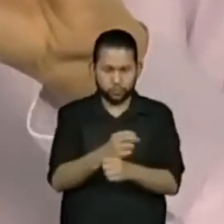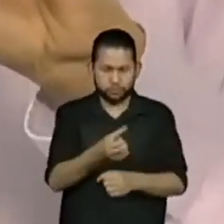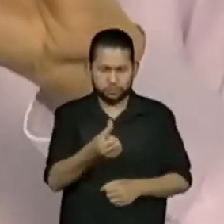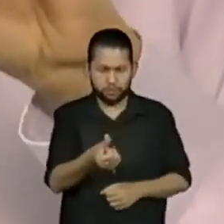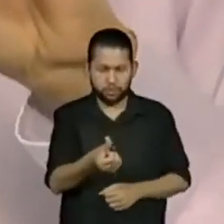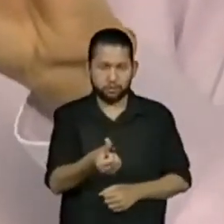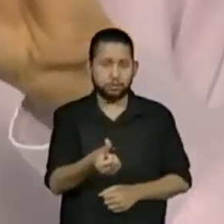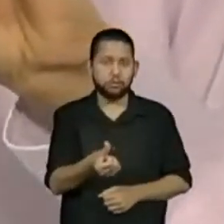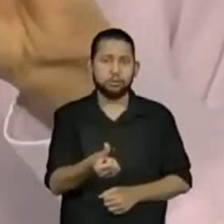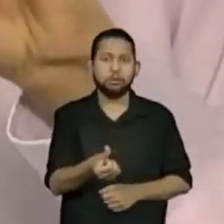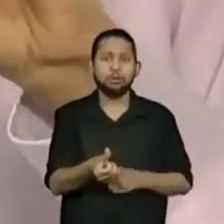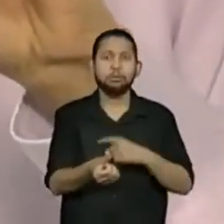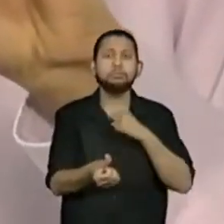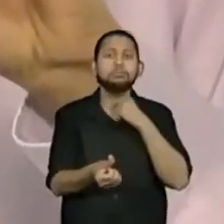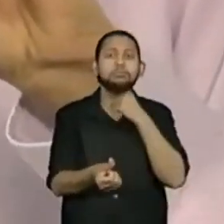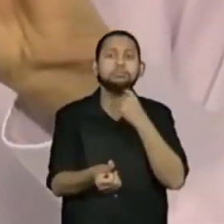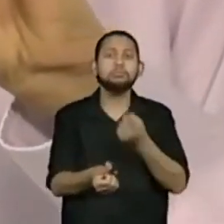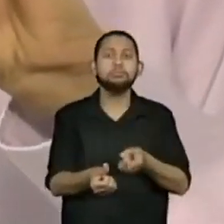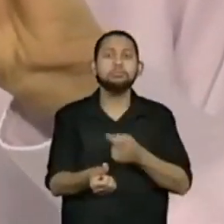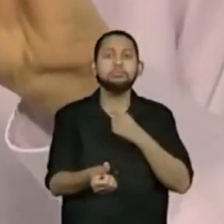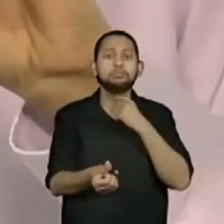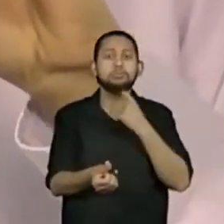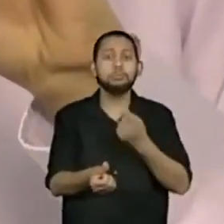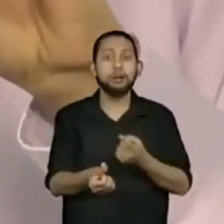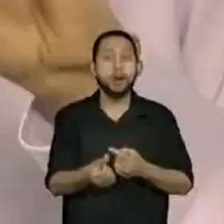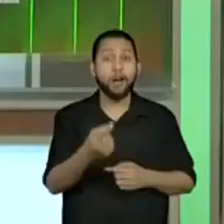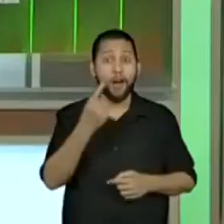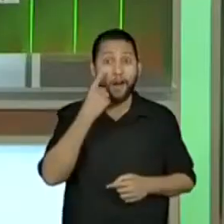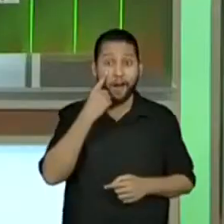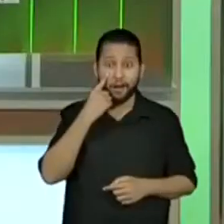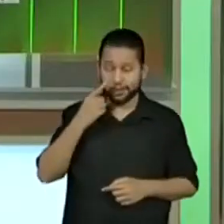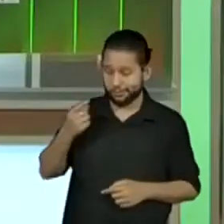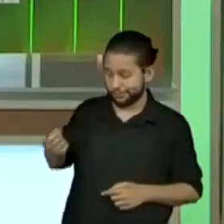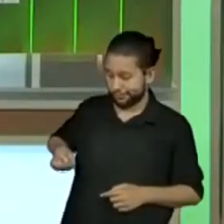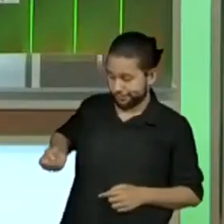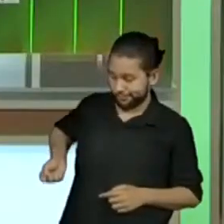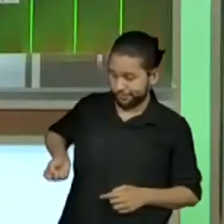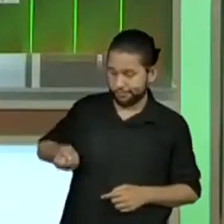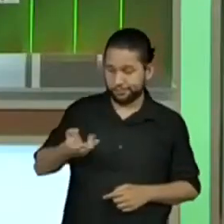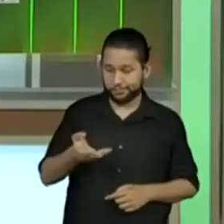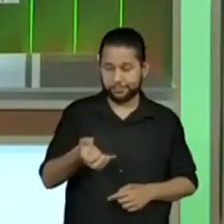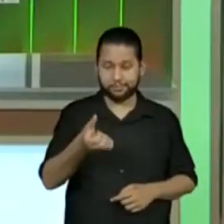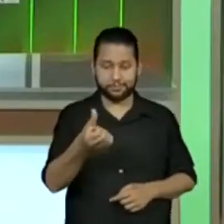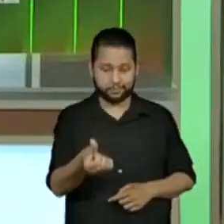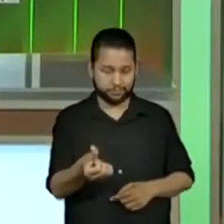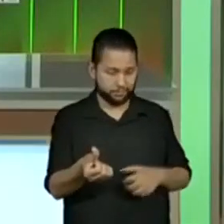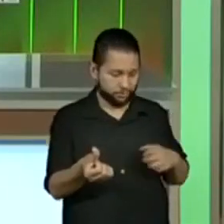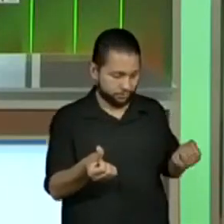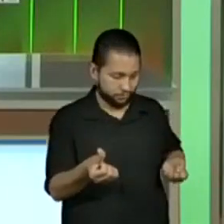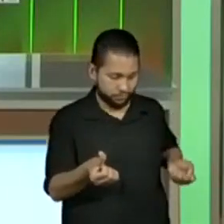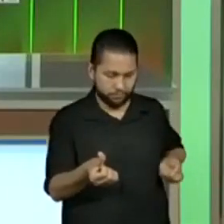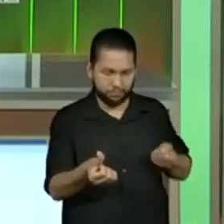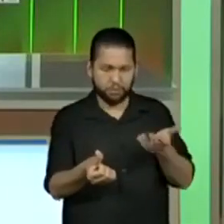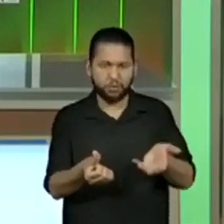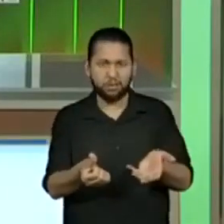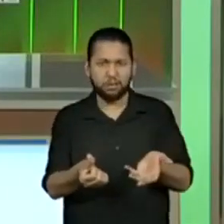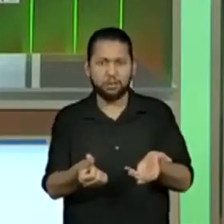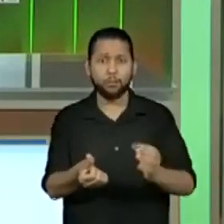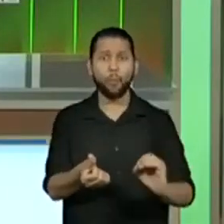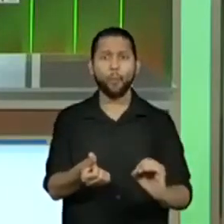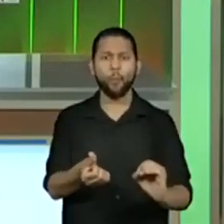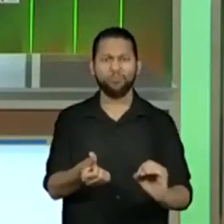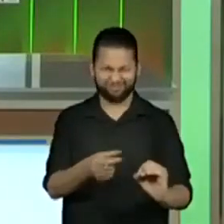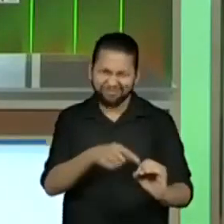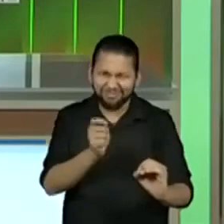totalizar aí, em uma soma, a quantia 6? Não, não é? O menor número que nós temos